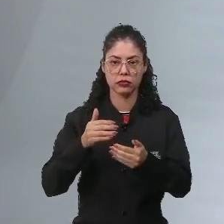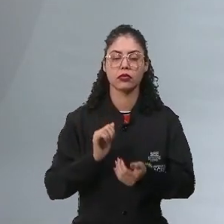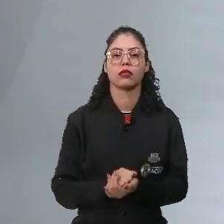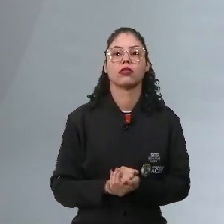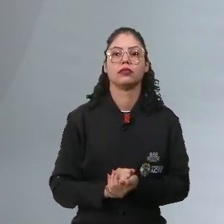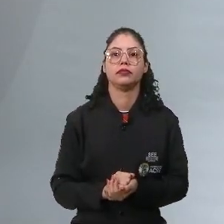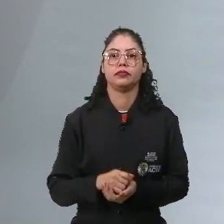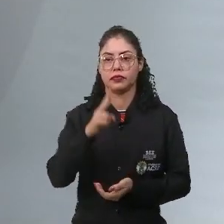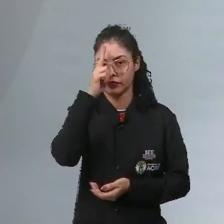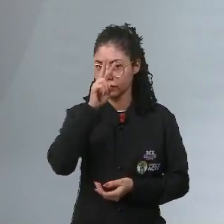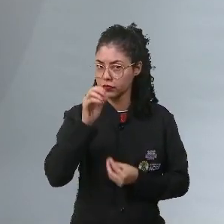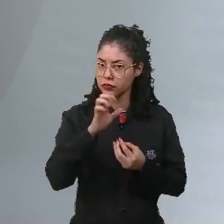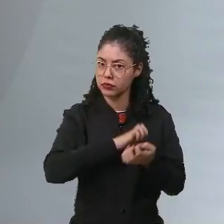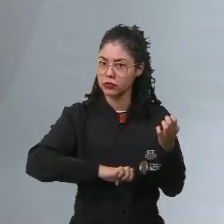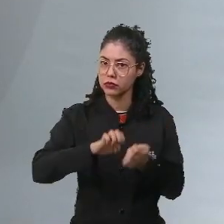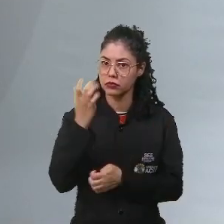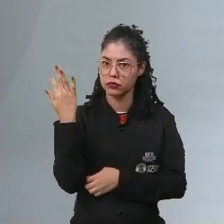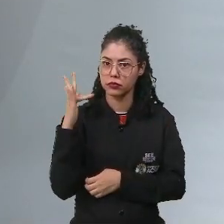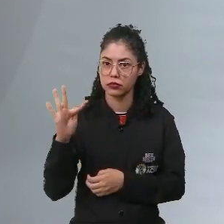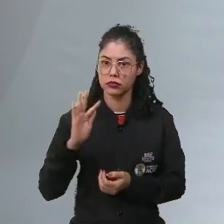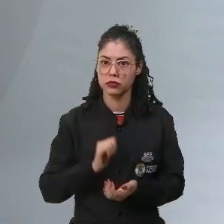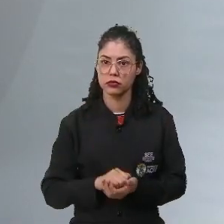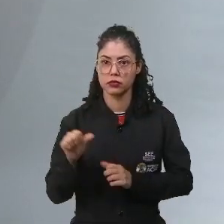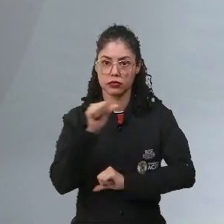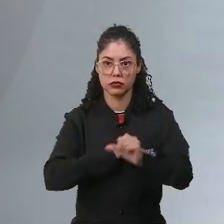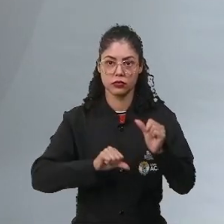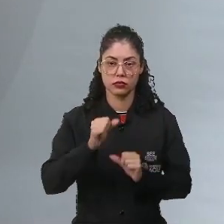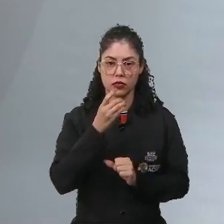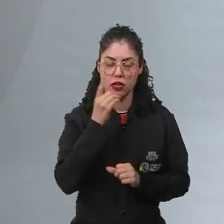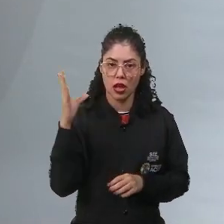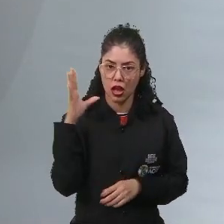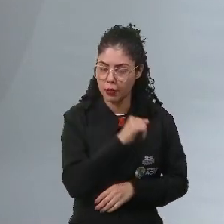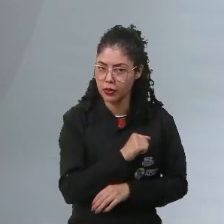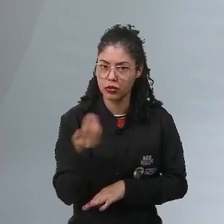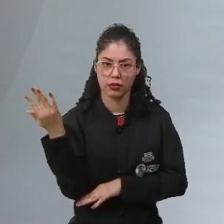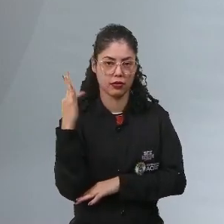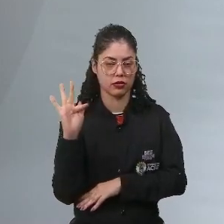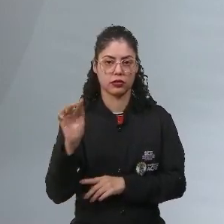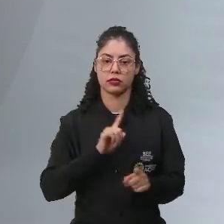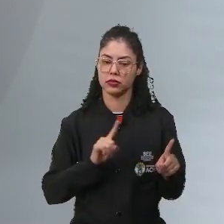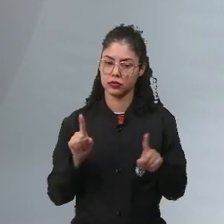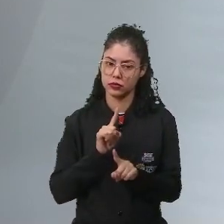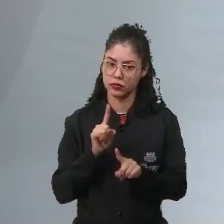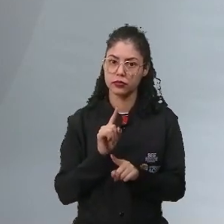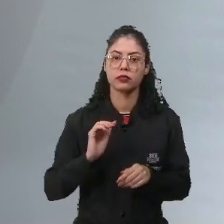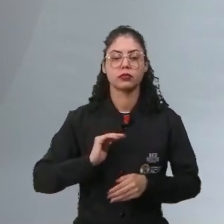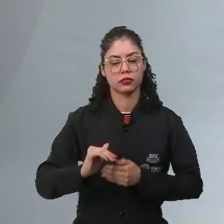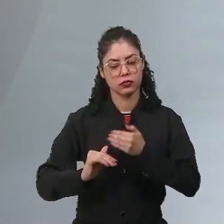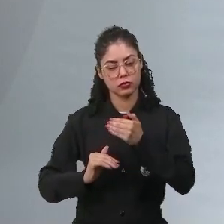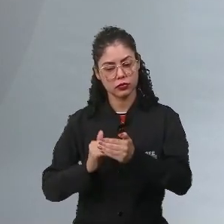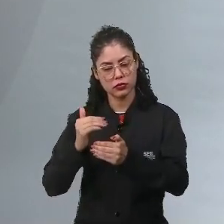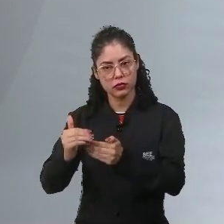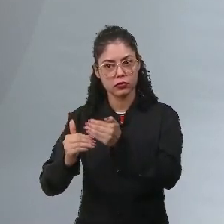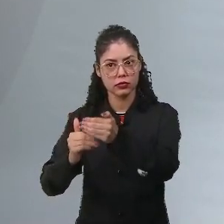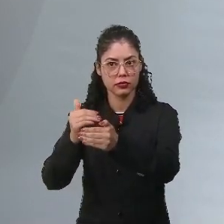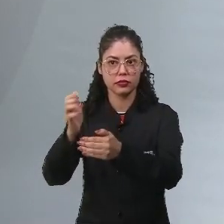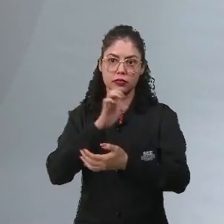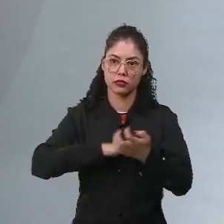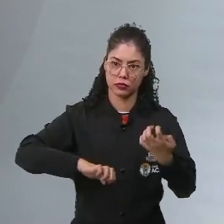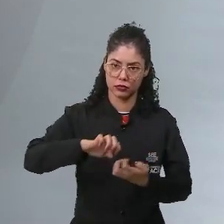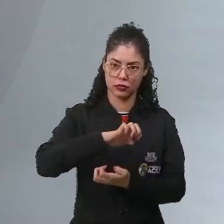Então, lembre-se, Revolução Francesa não foi uma revolução que transformou do dia para a noite a França, mas foi um processo revolucionário,